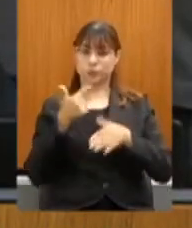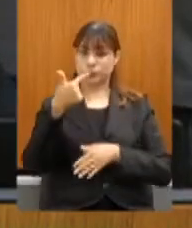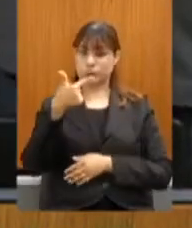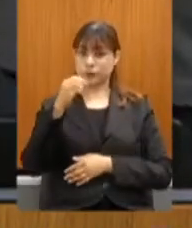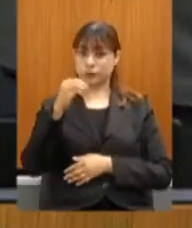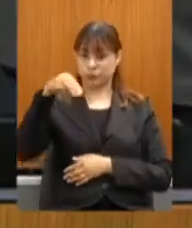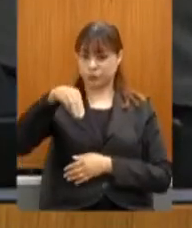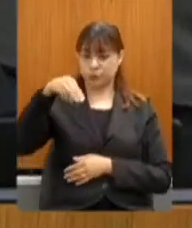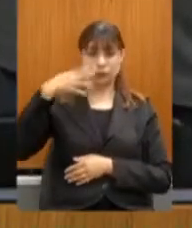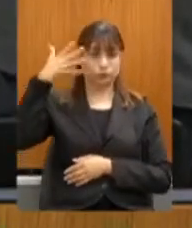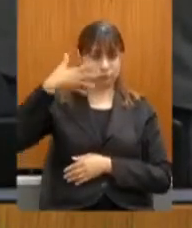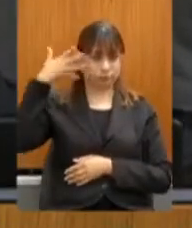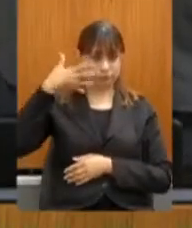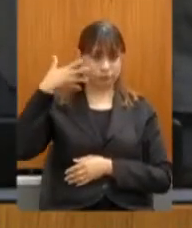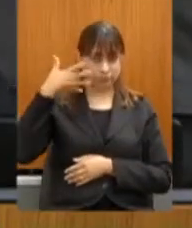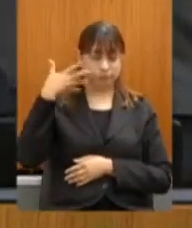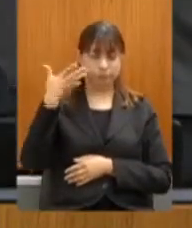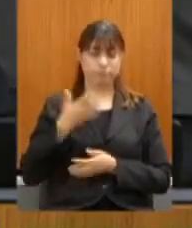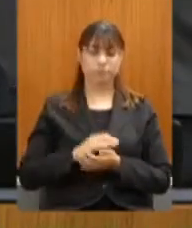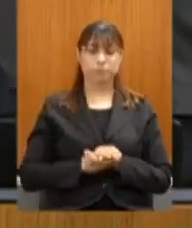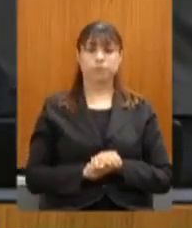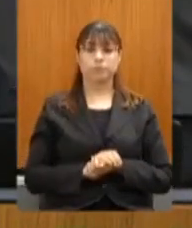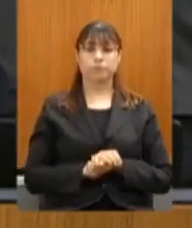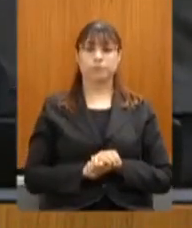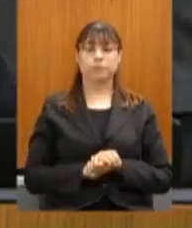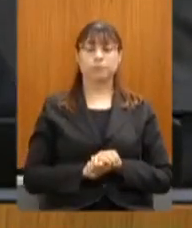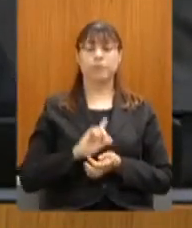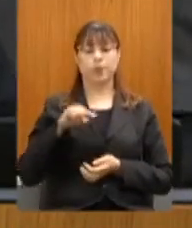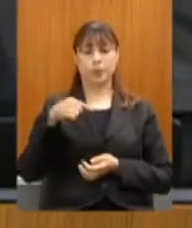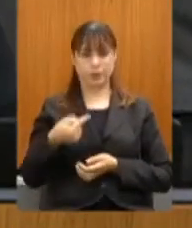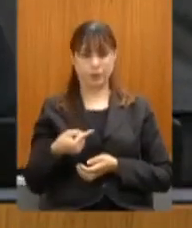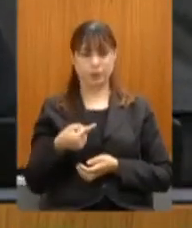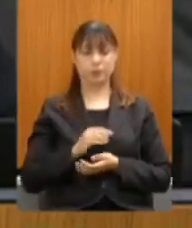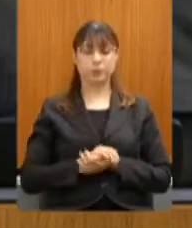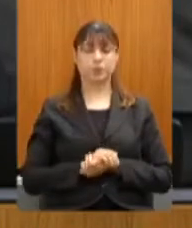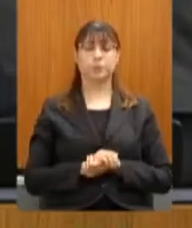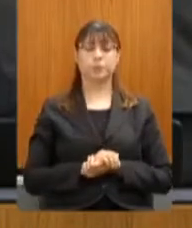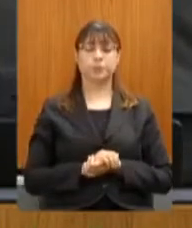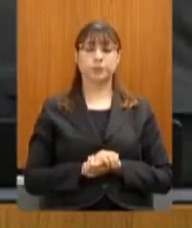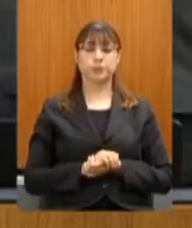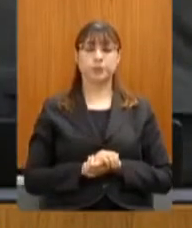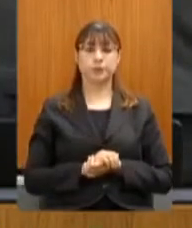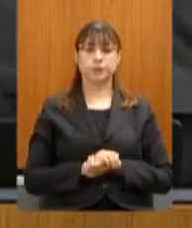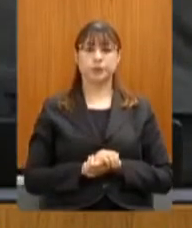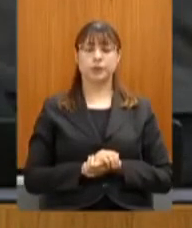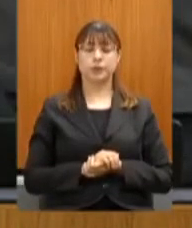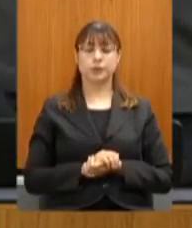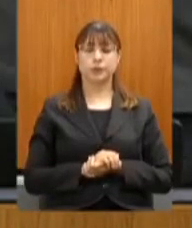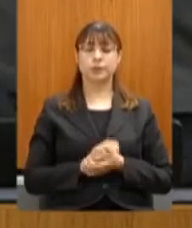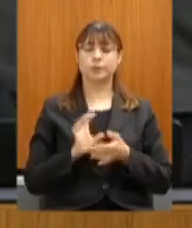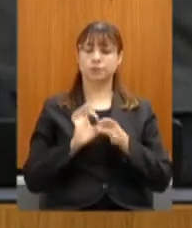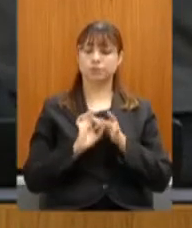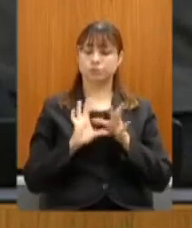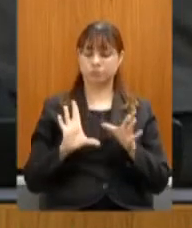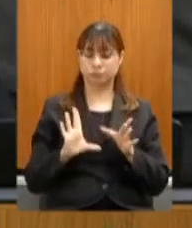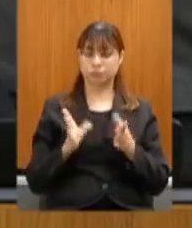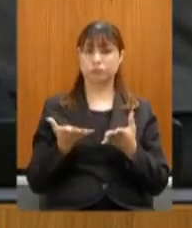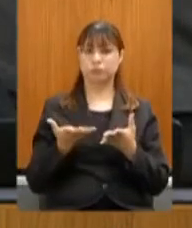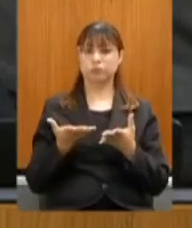minutos para a sua exposição. Segunda, na sequência, será concedida a palavra